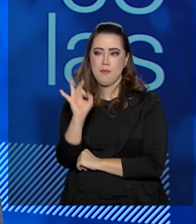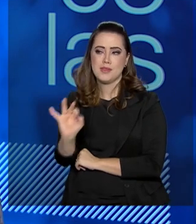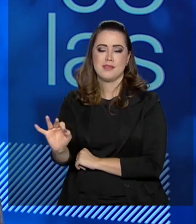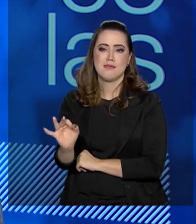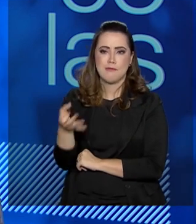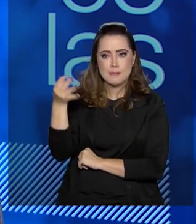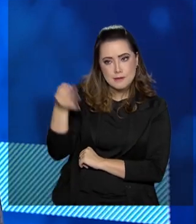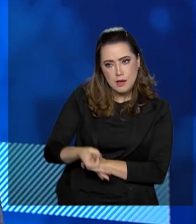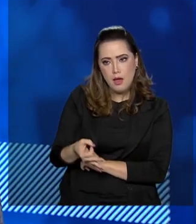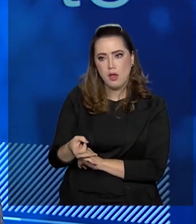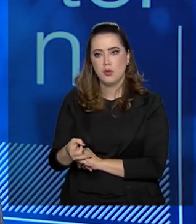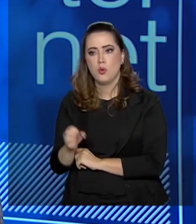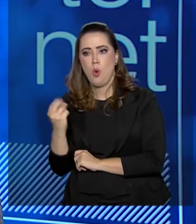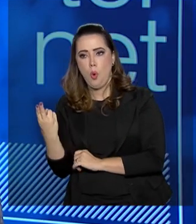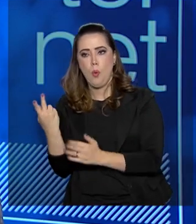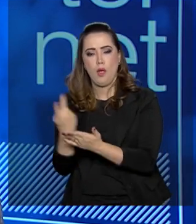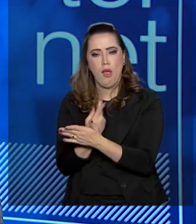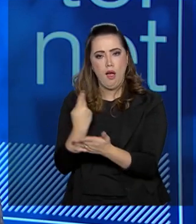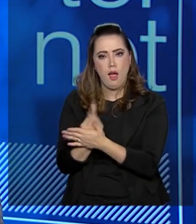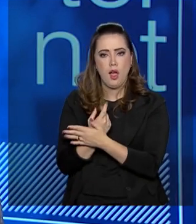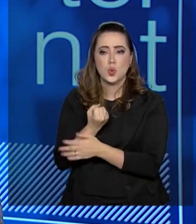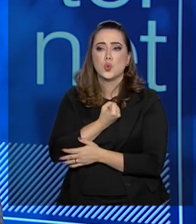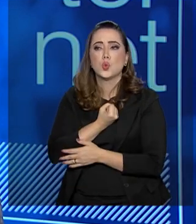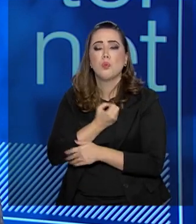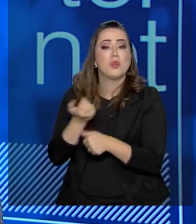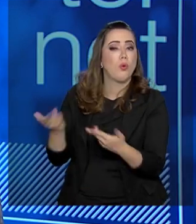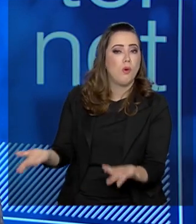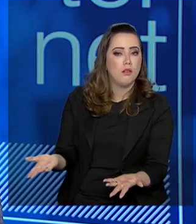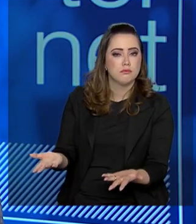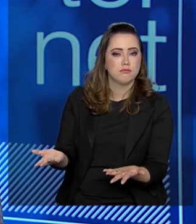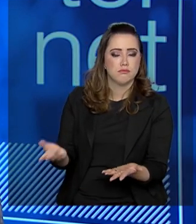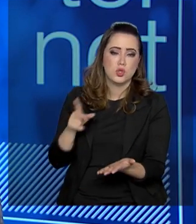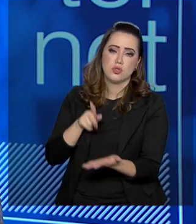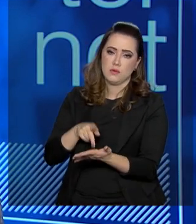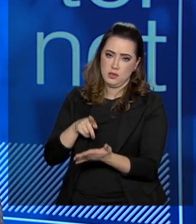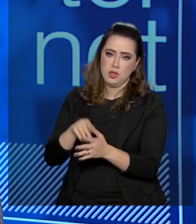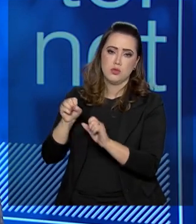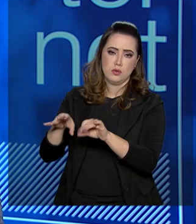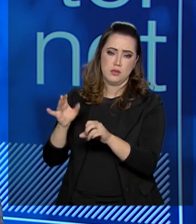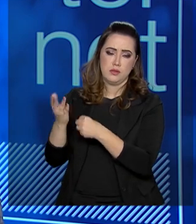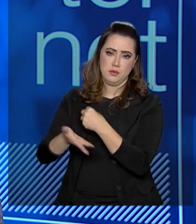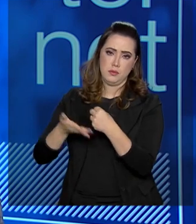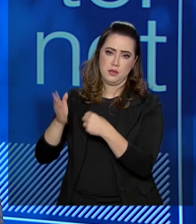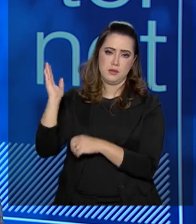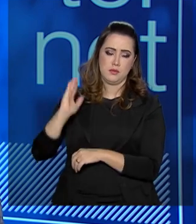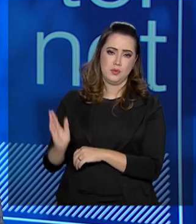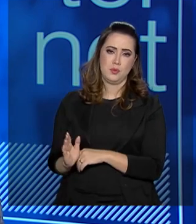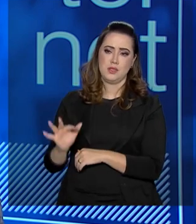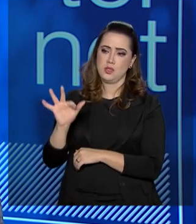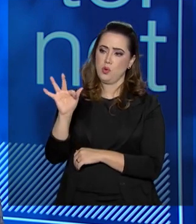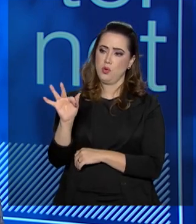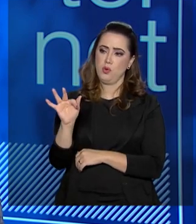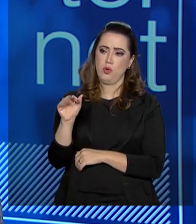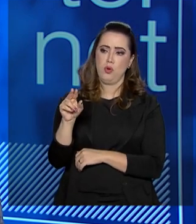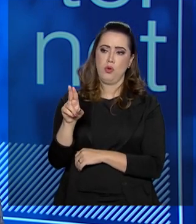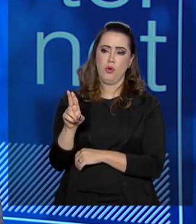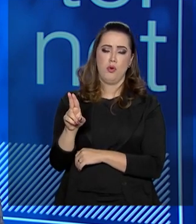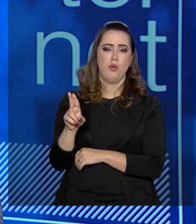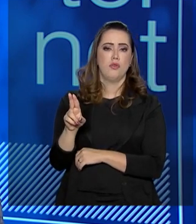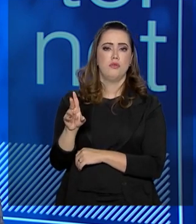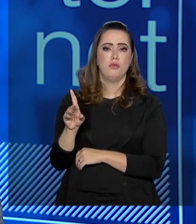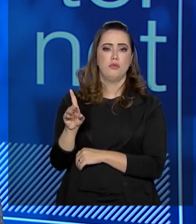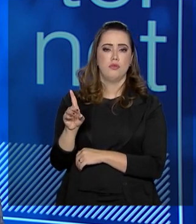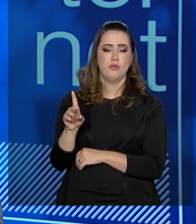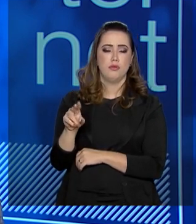eficientes sobre qual é a realidade da educação básica no Brasil, o FUNDEB pode mudar